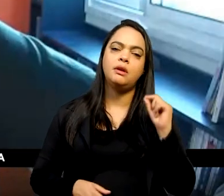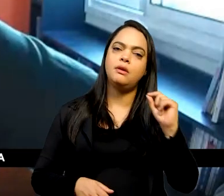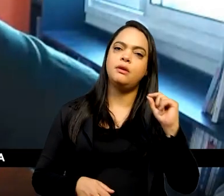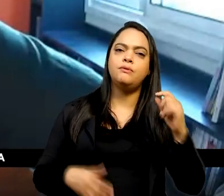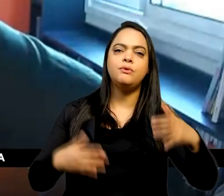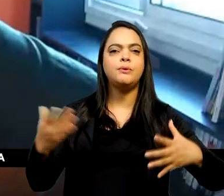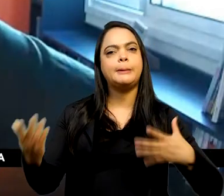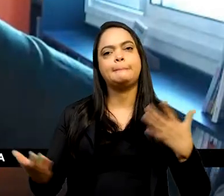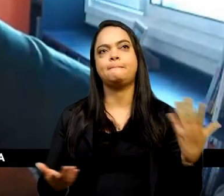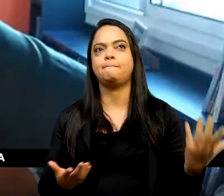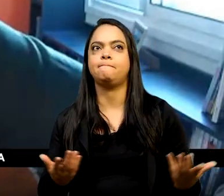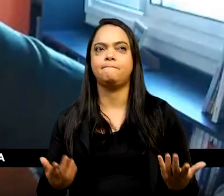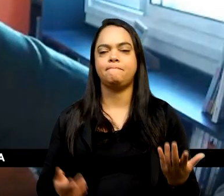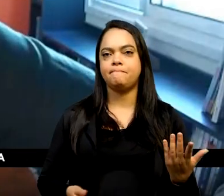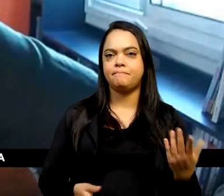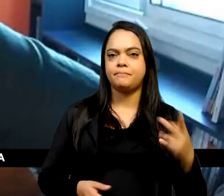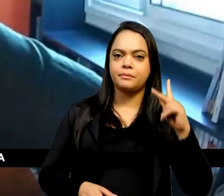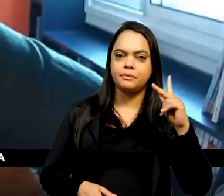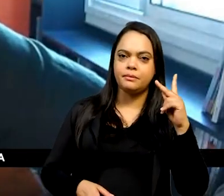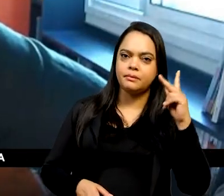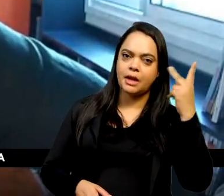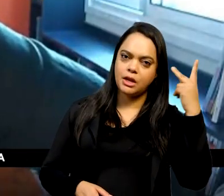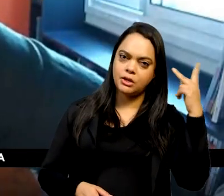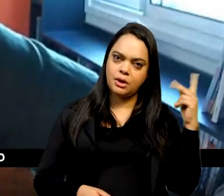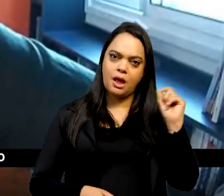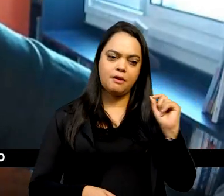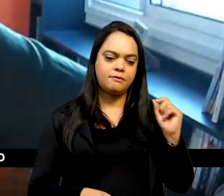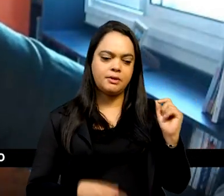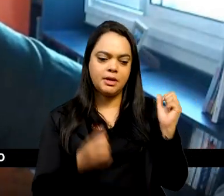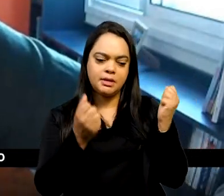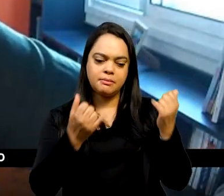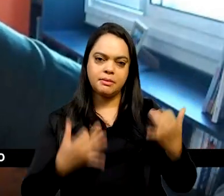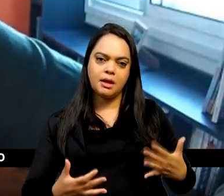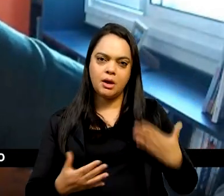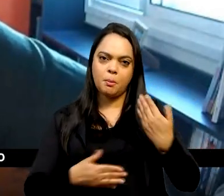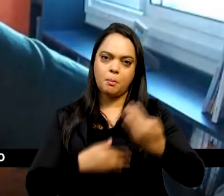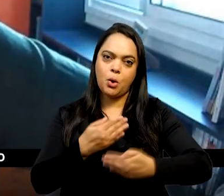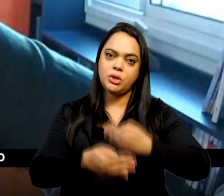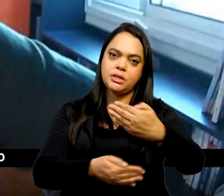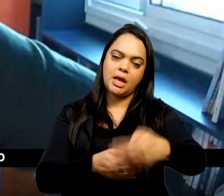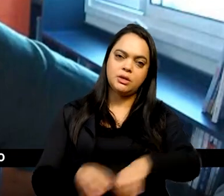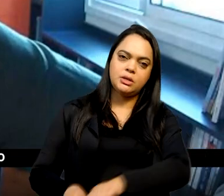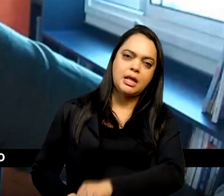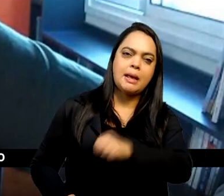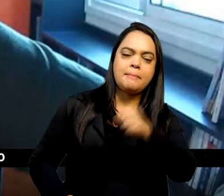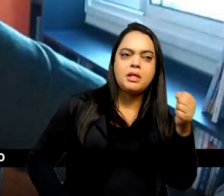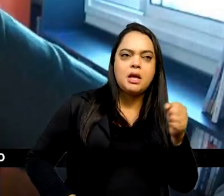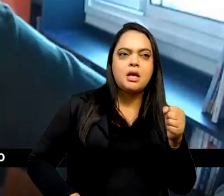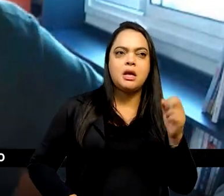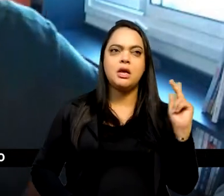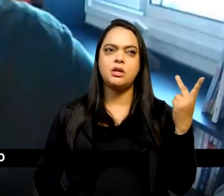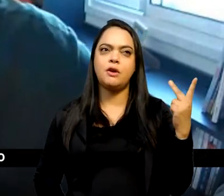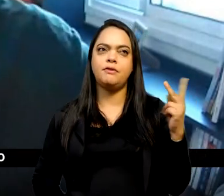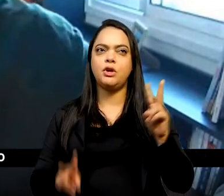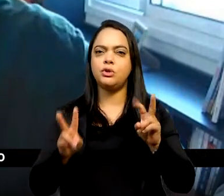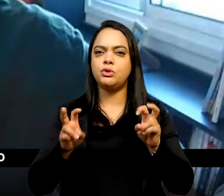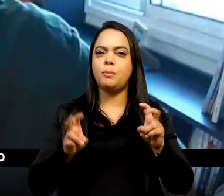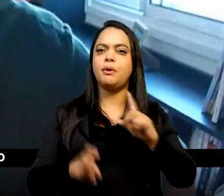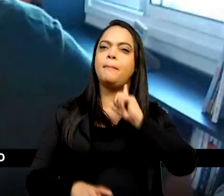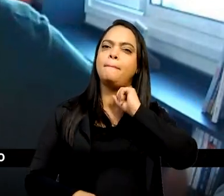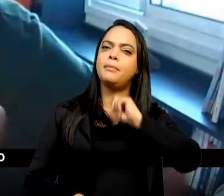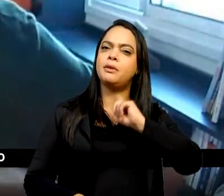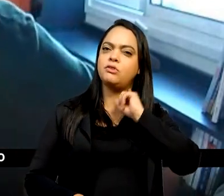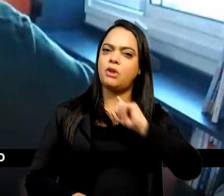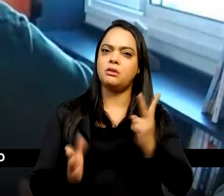partes do Brasil no processo de independência. Nunca houve. A historiografia sobre Minas Gerais, ela está lá no